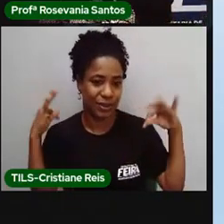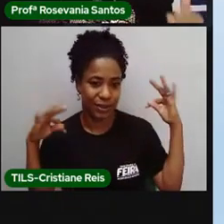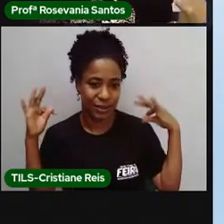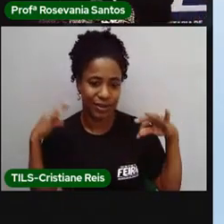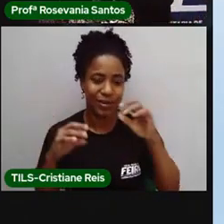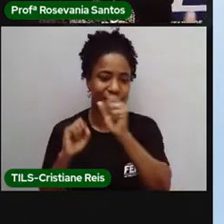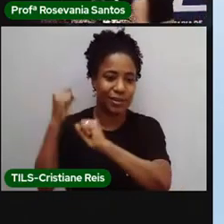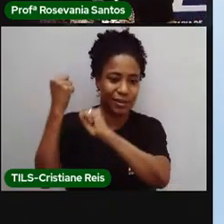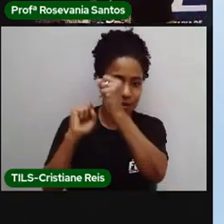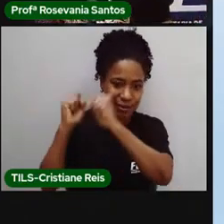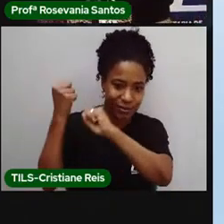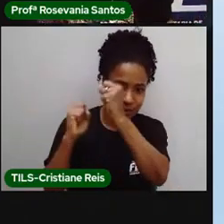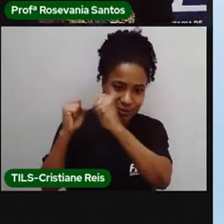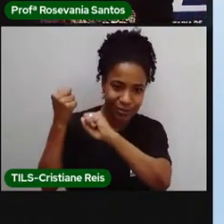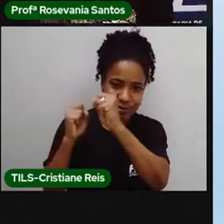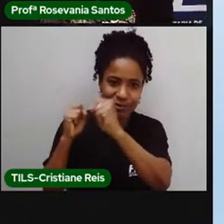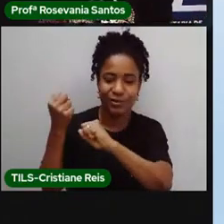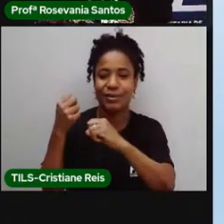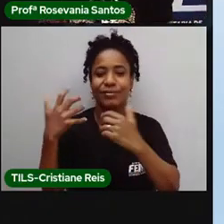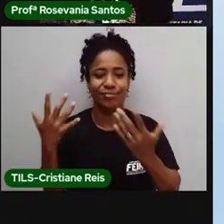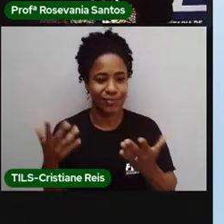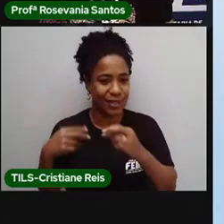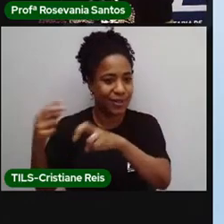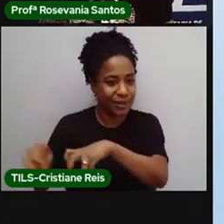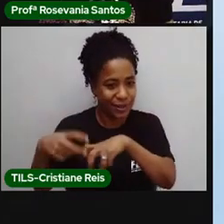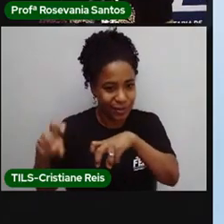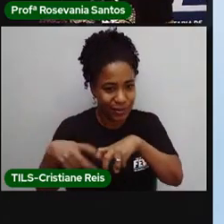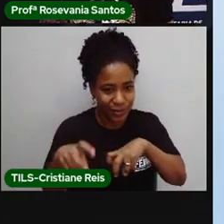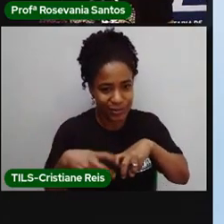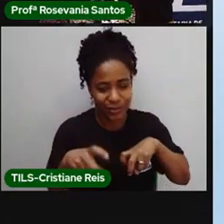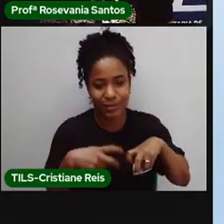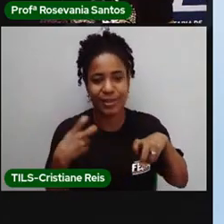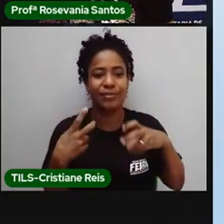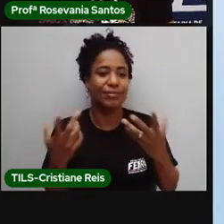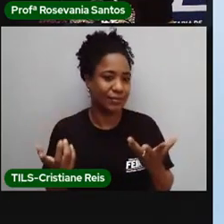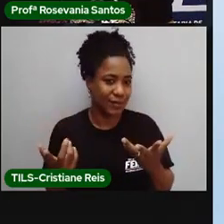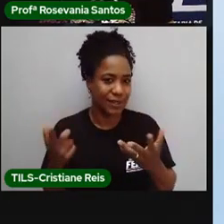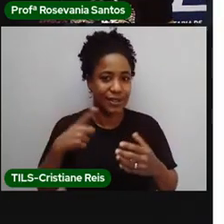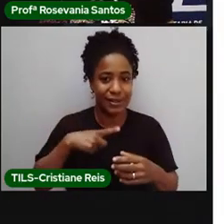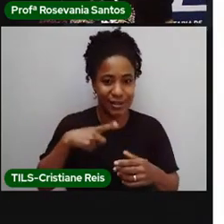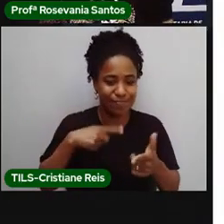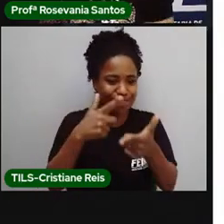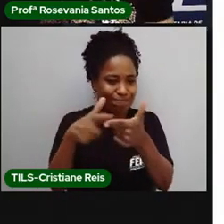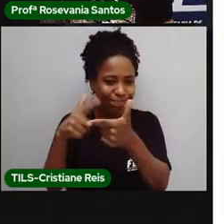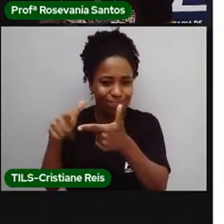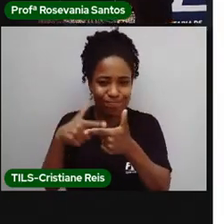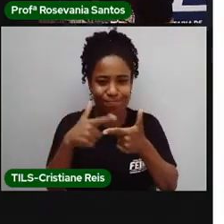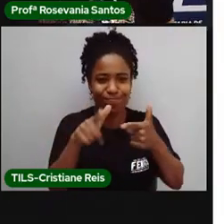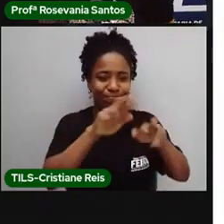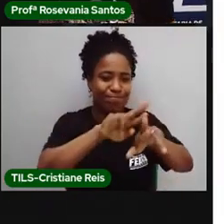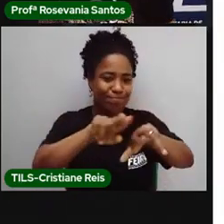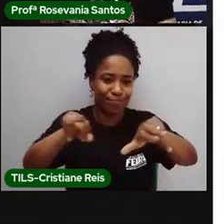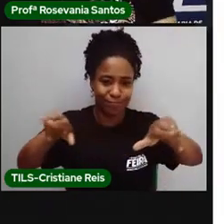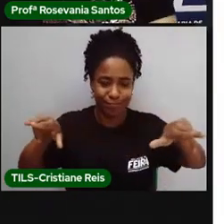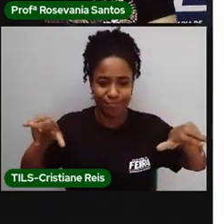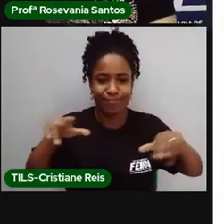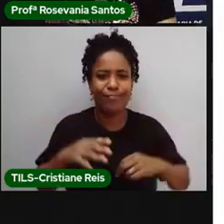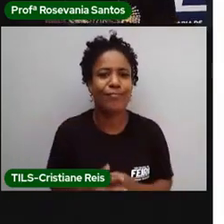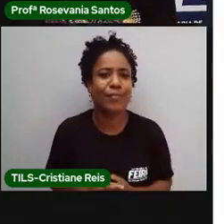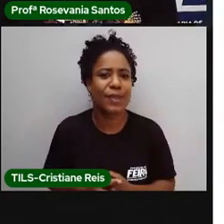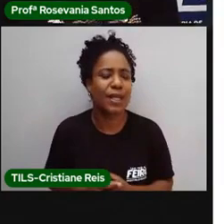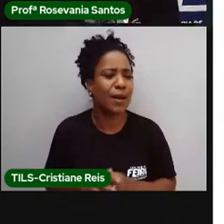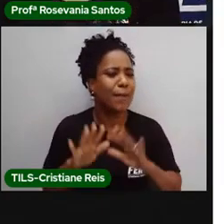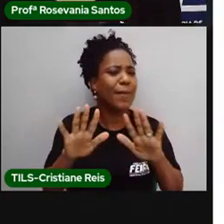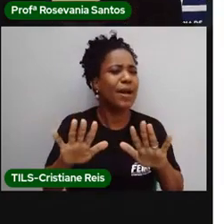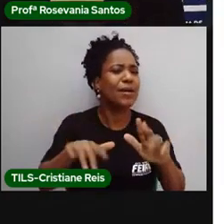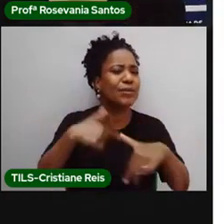infelizmente, acaba, né, prejudicando esses elementos naturais. Só que a gente fechava, né. E aí, como é que